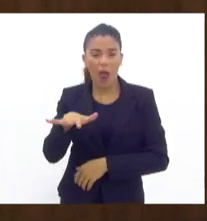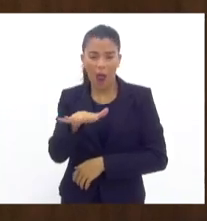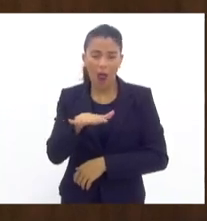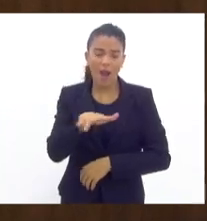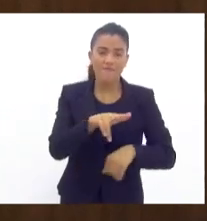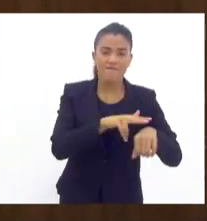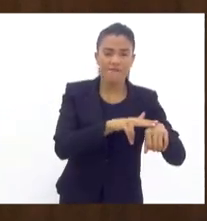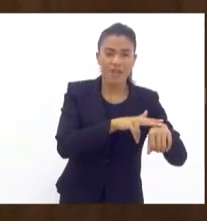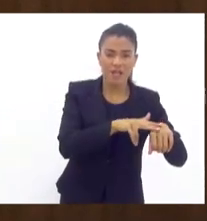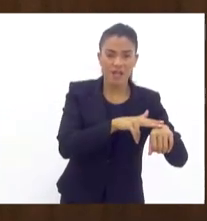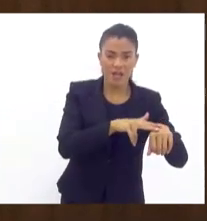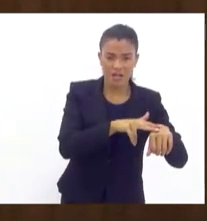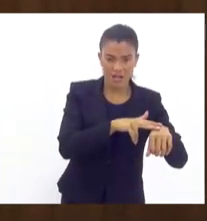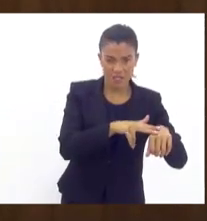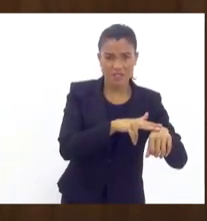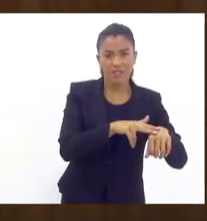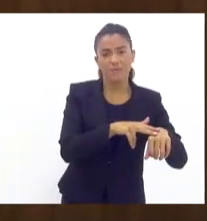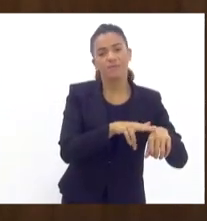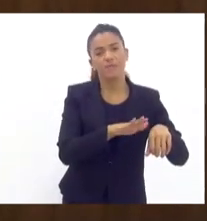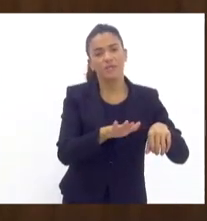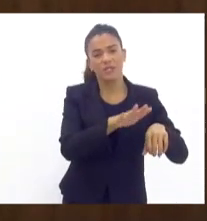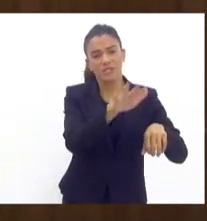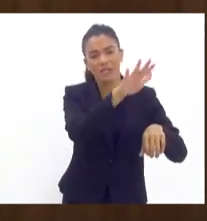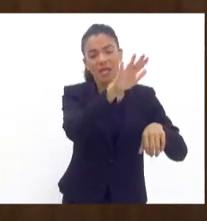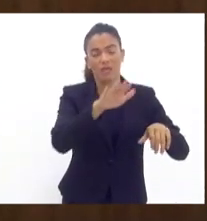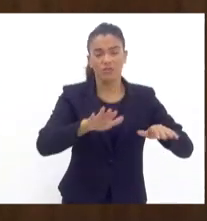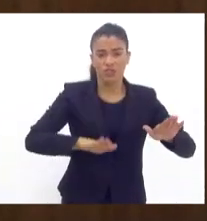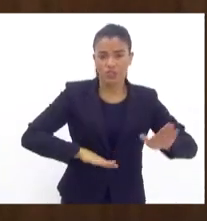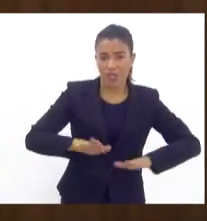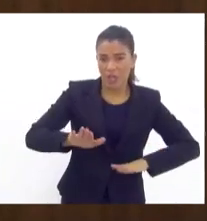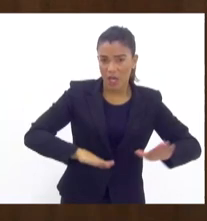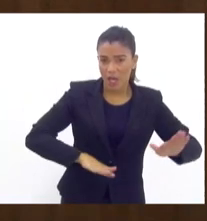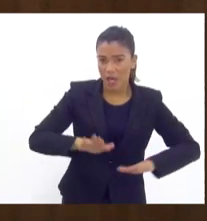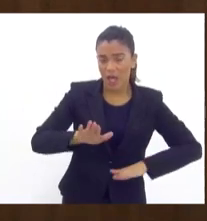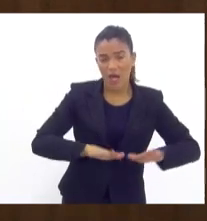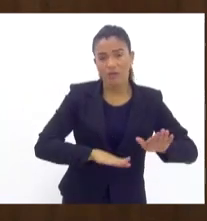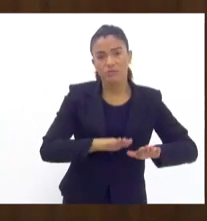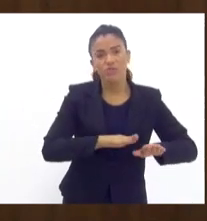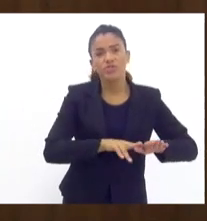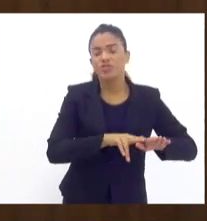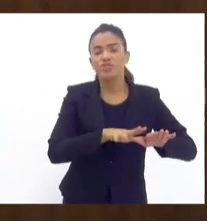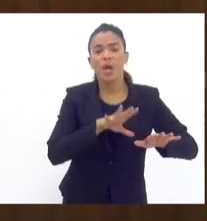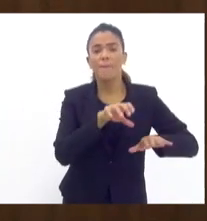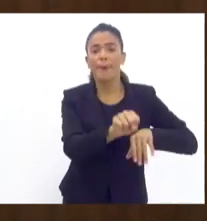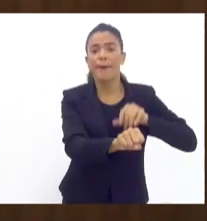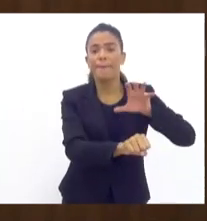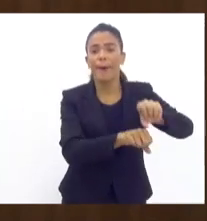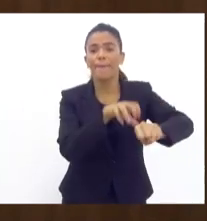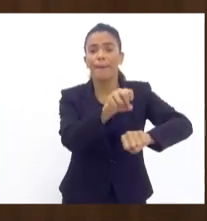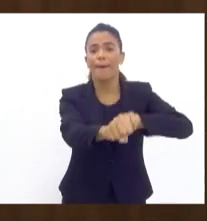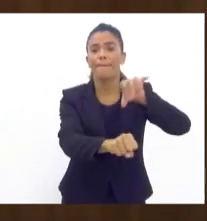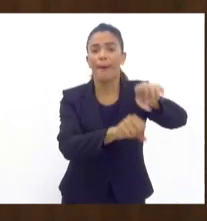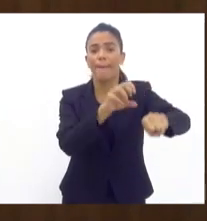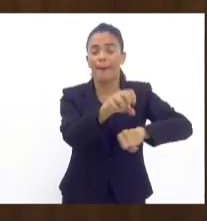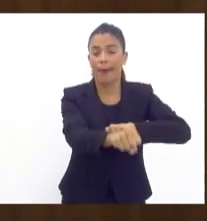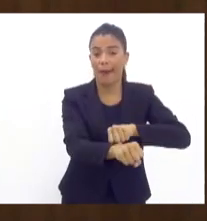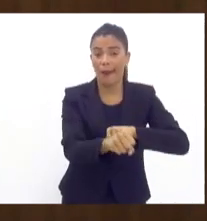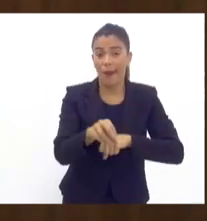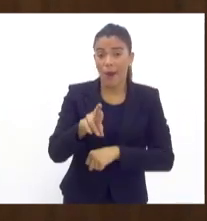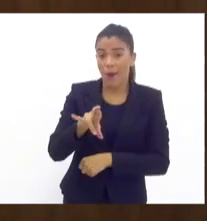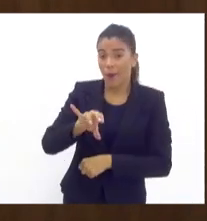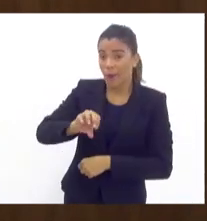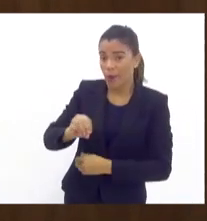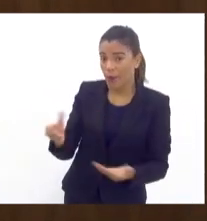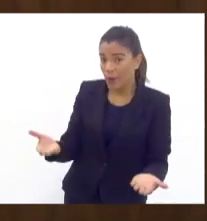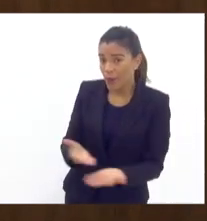maciços ali da Serra de Jacarepaguá, estão passíveis de ocupação. Então, o Rio de Janeiro hoje